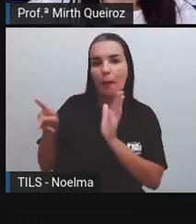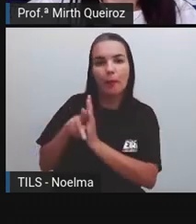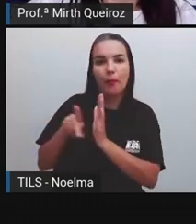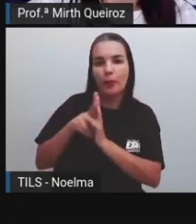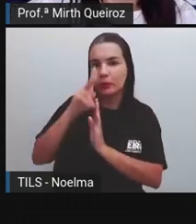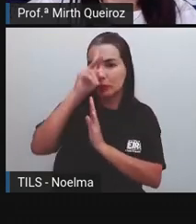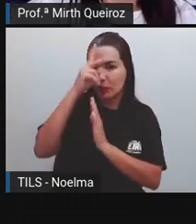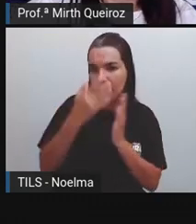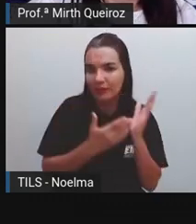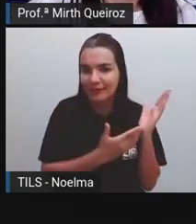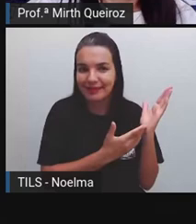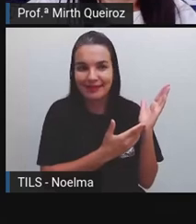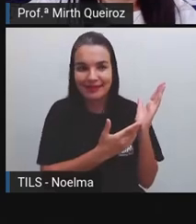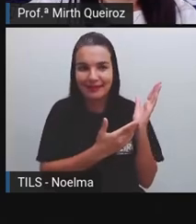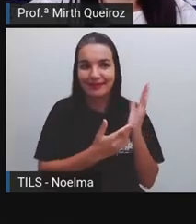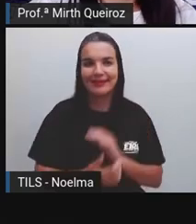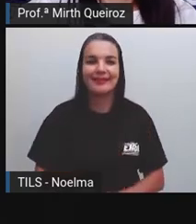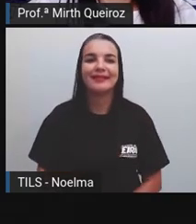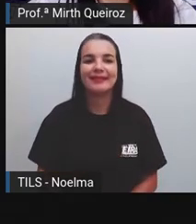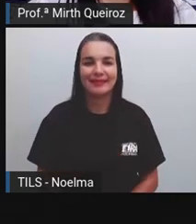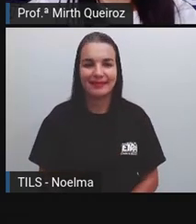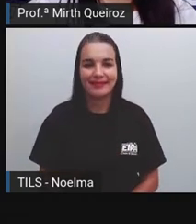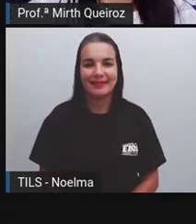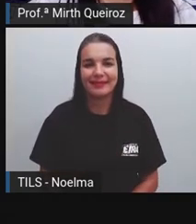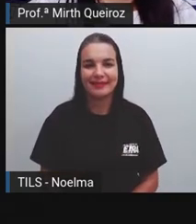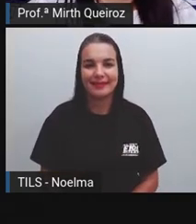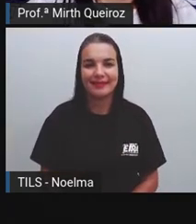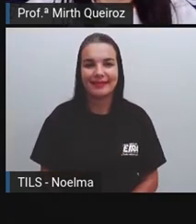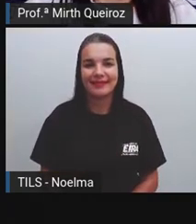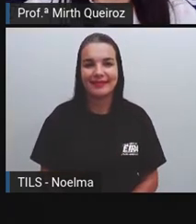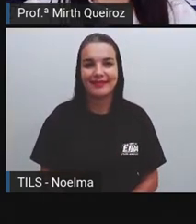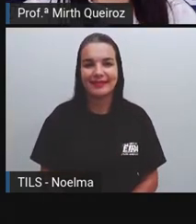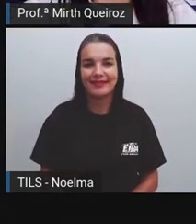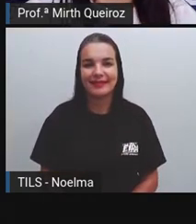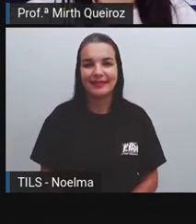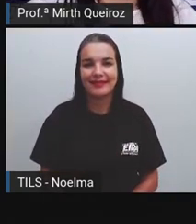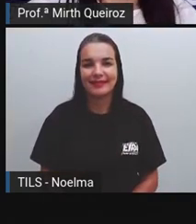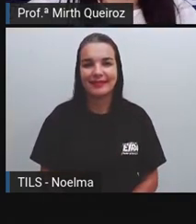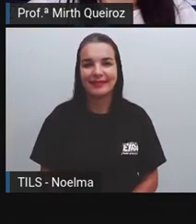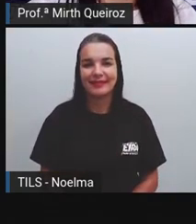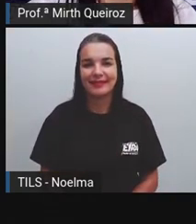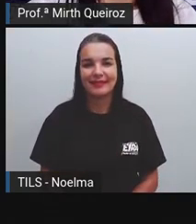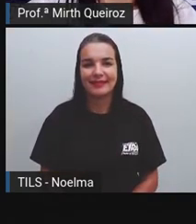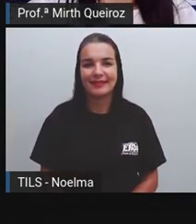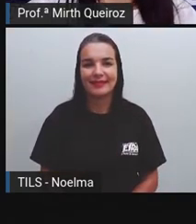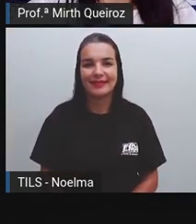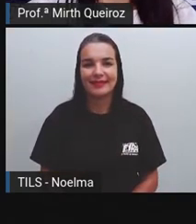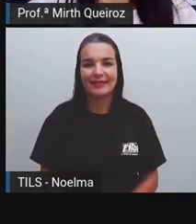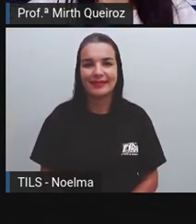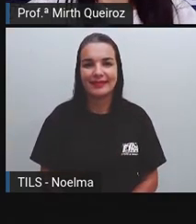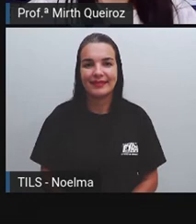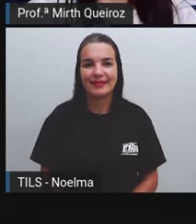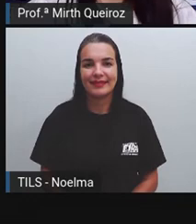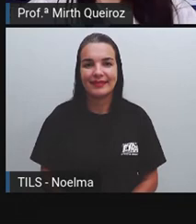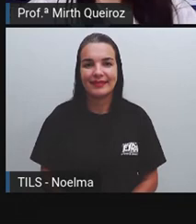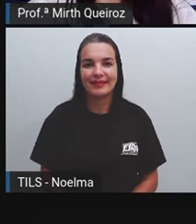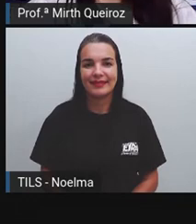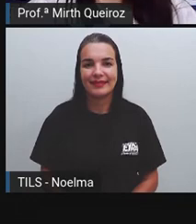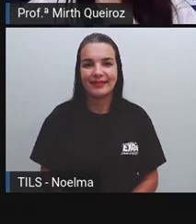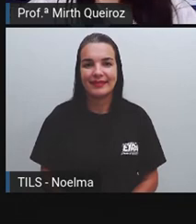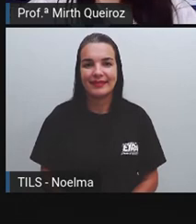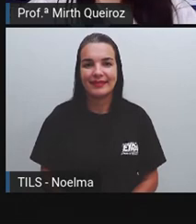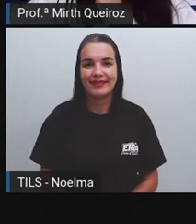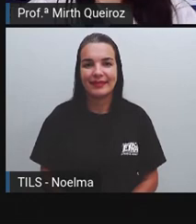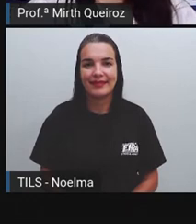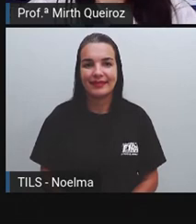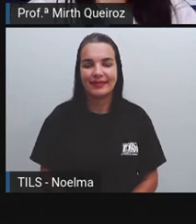Então eu vou editar esse aqui que eu já comecei, certo? Aqui nós temos o fundo, personagens e palavras